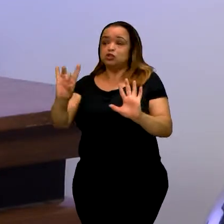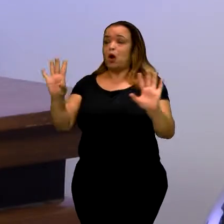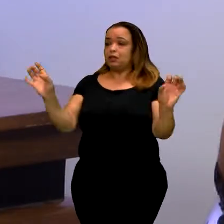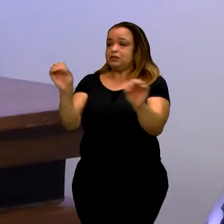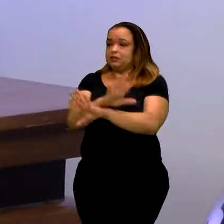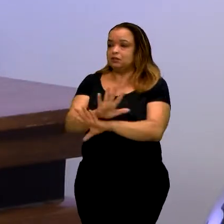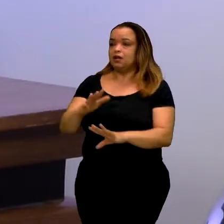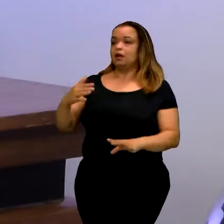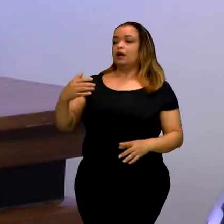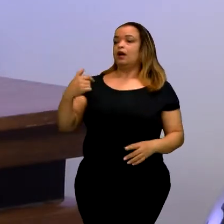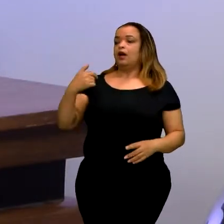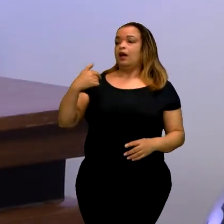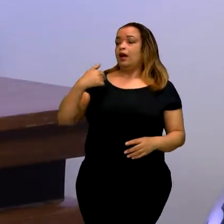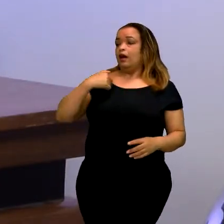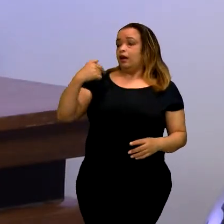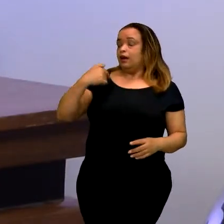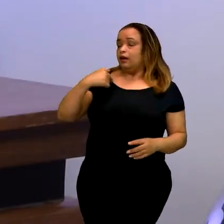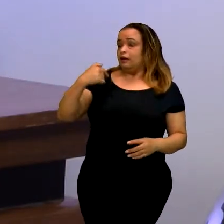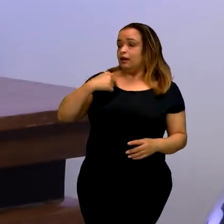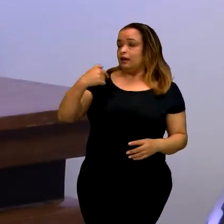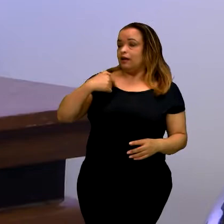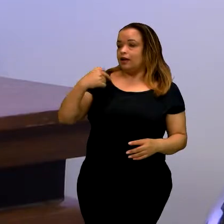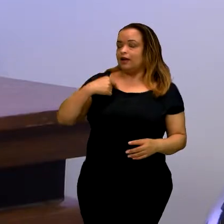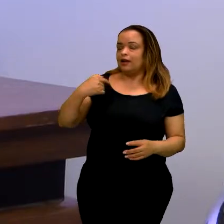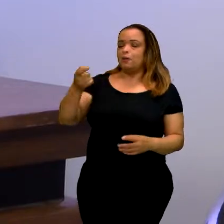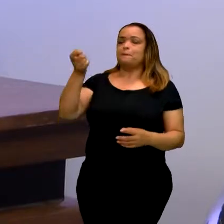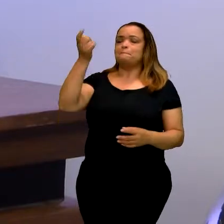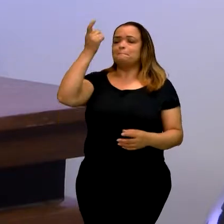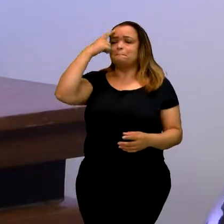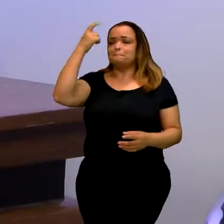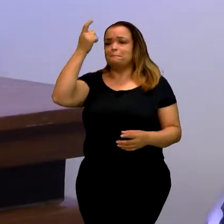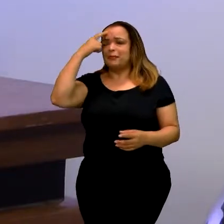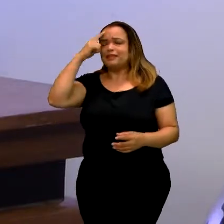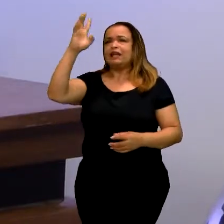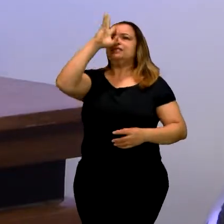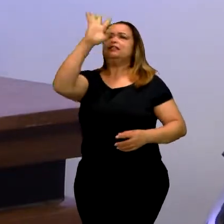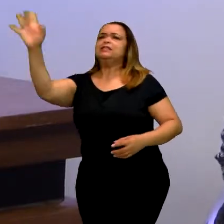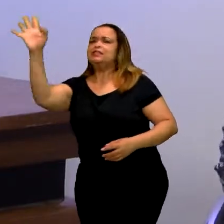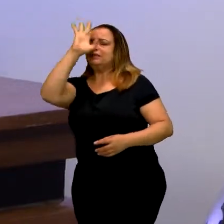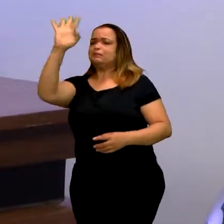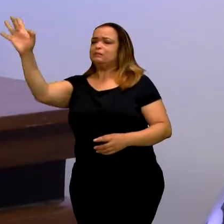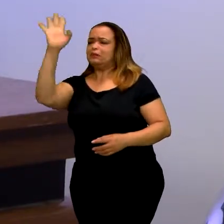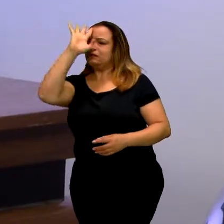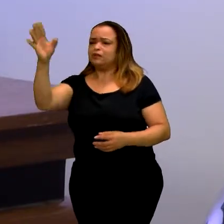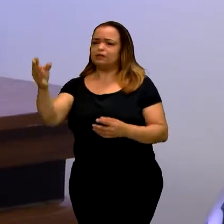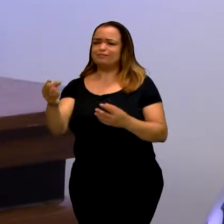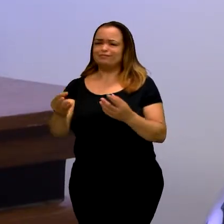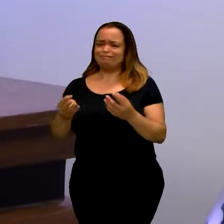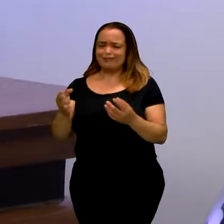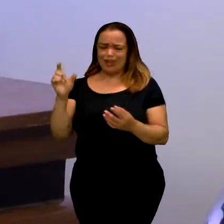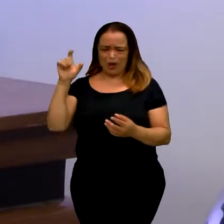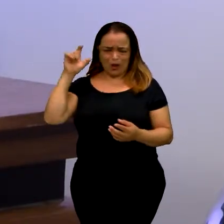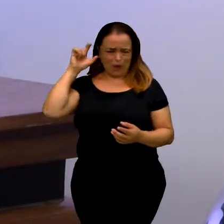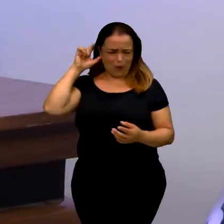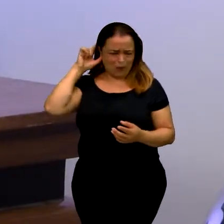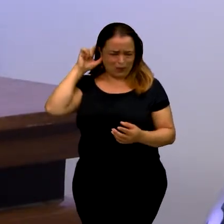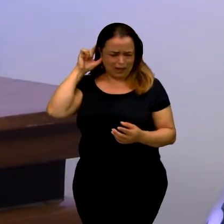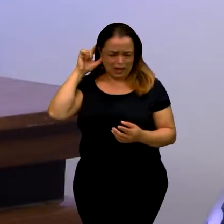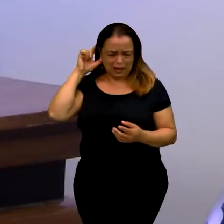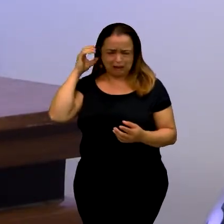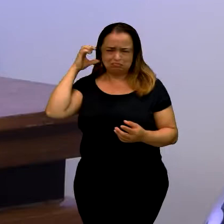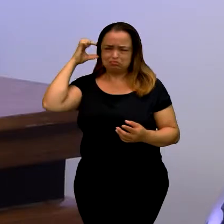O conceito que a gente ia explorar, imaginar, para que serve a orelha. Isso